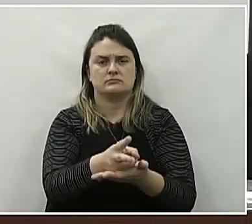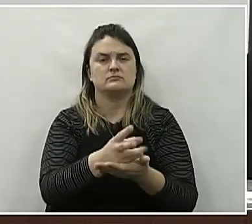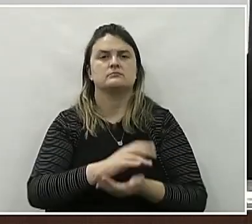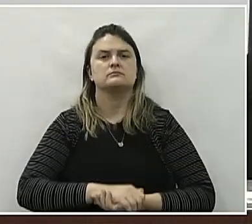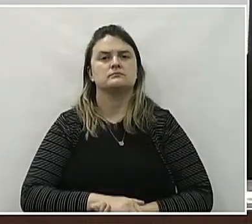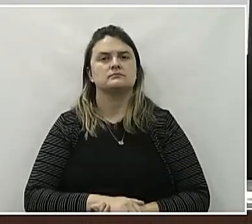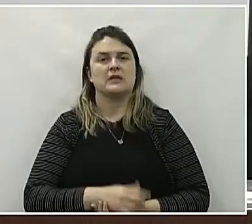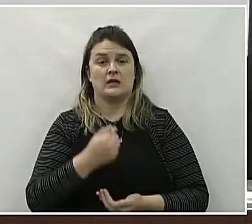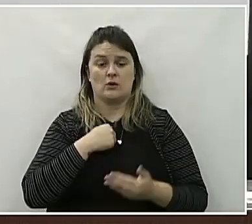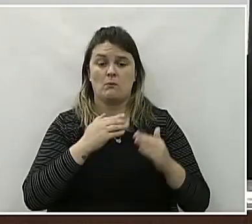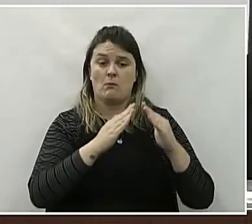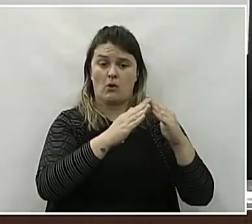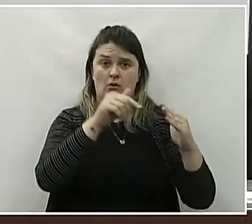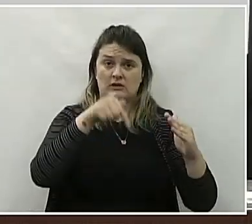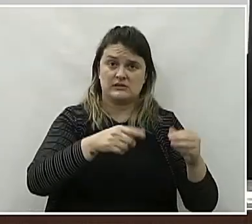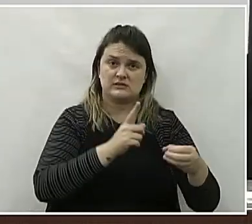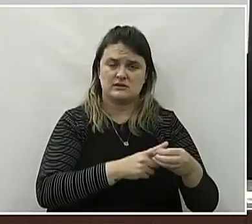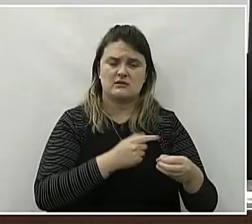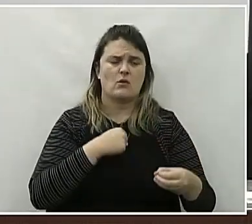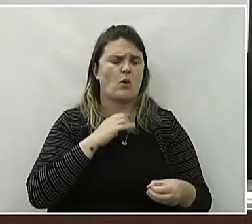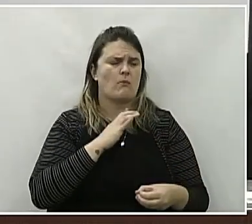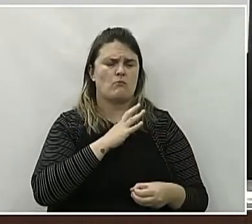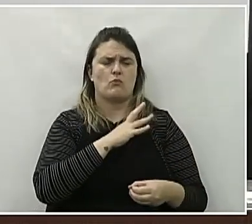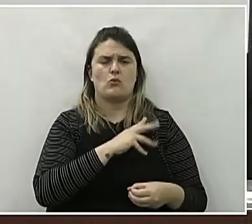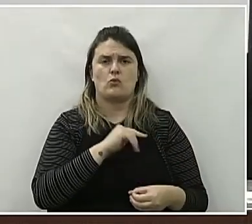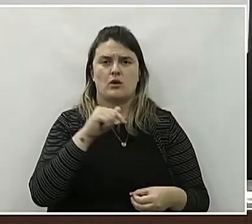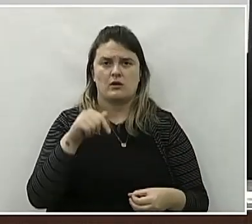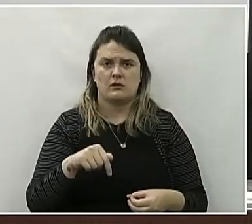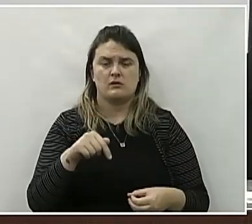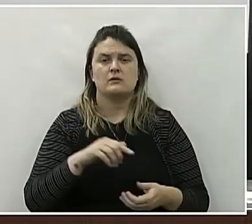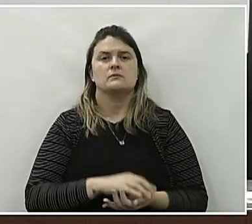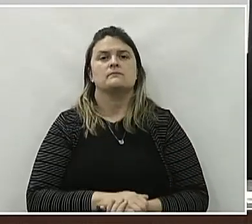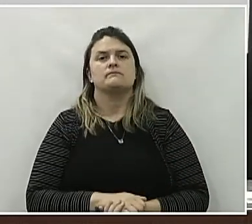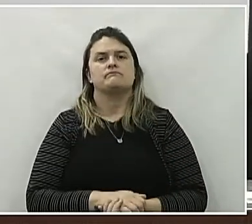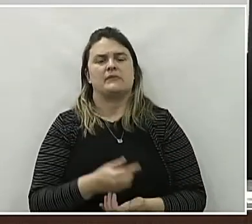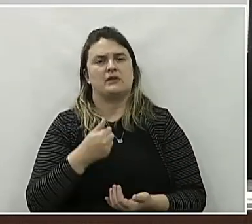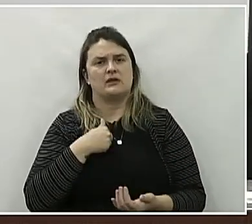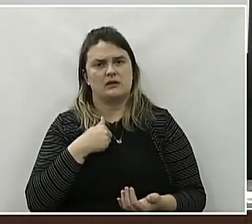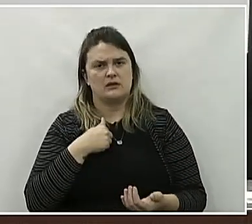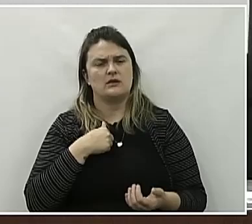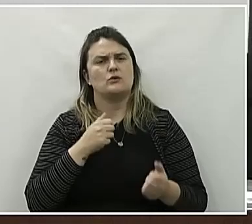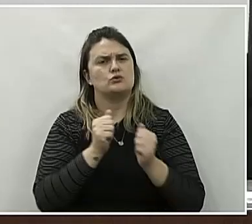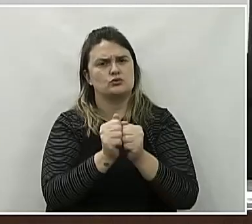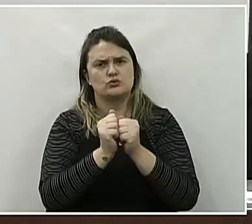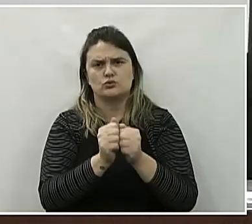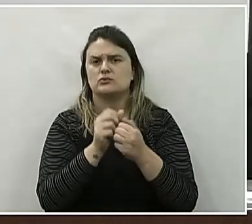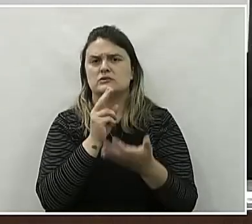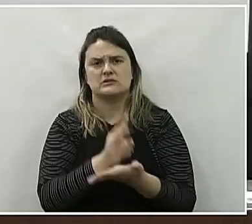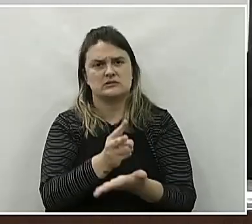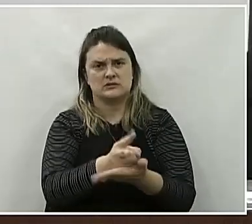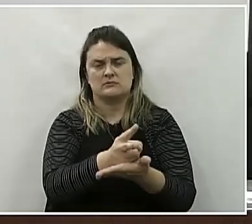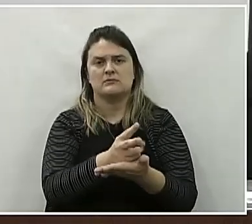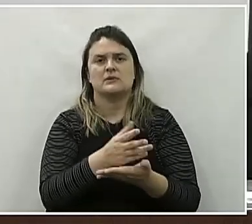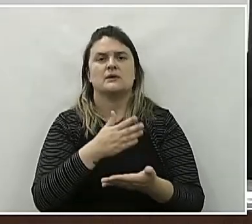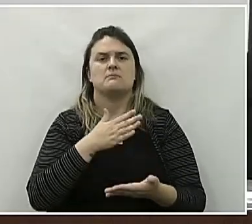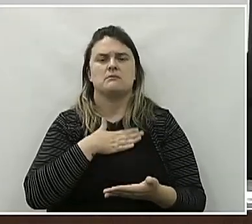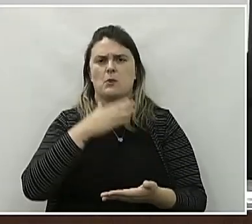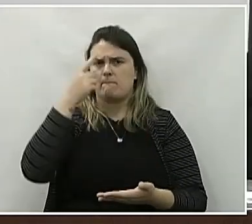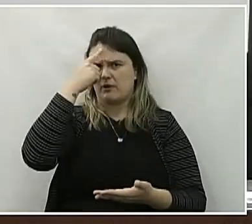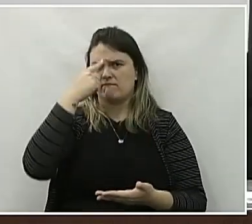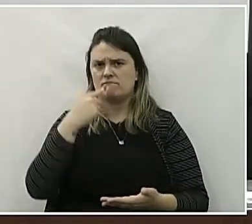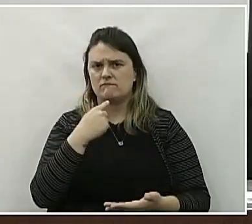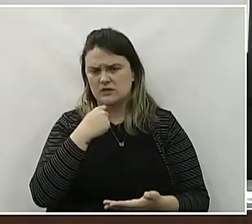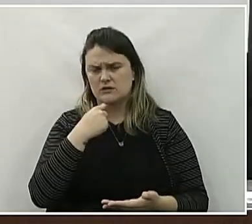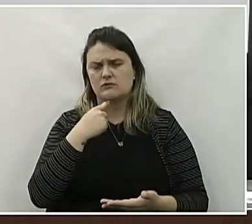eu moro na cidade, amo minha cidade e estarei aí com vocês sempre. Esse é o meu perfil